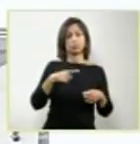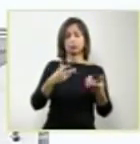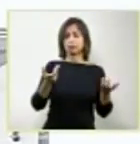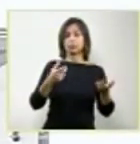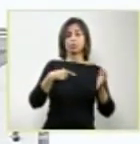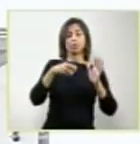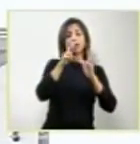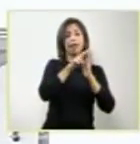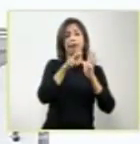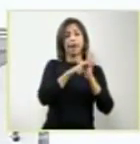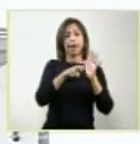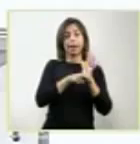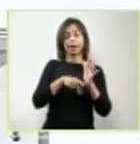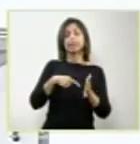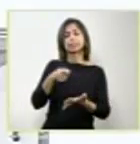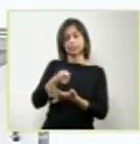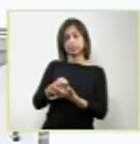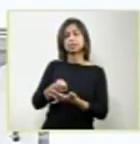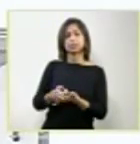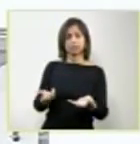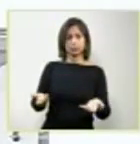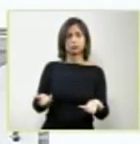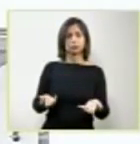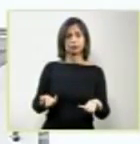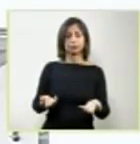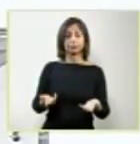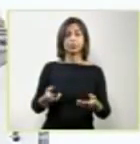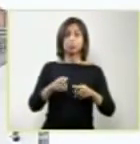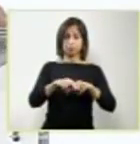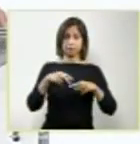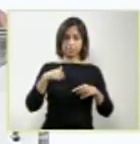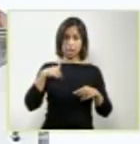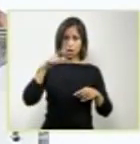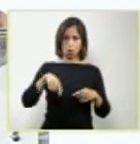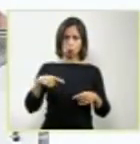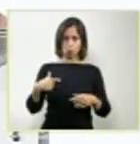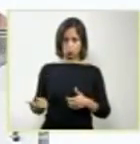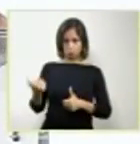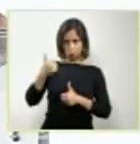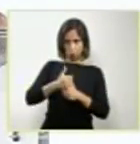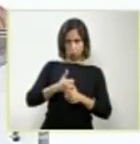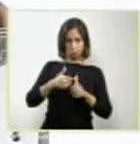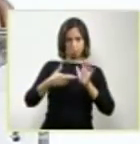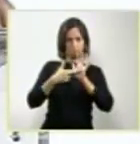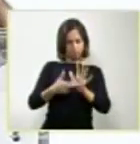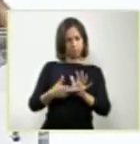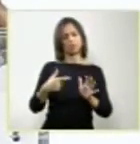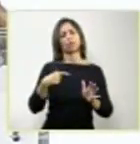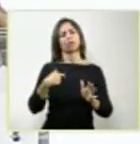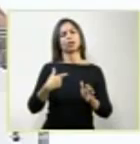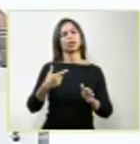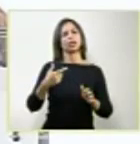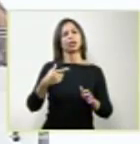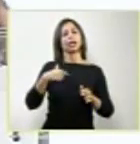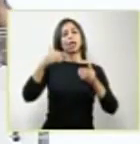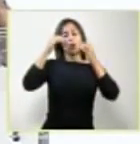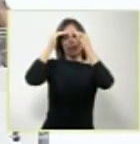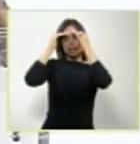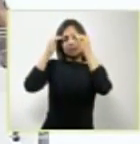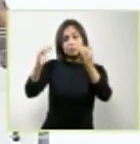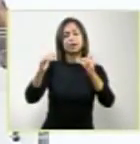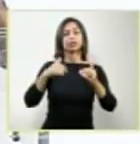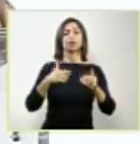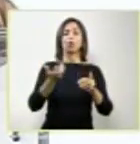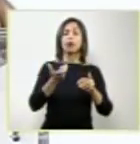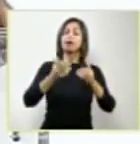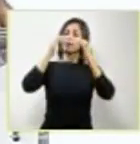geral exige isso. Portanto, em nome do respeito à autonomia da vontade das